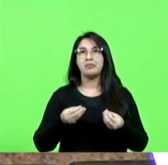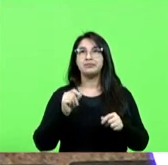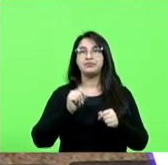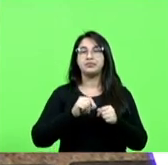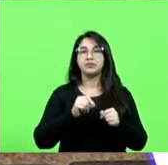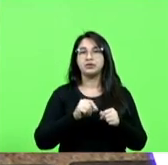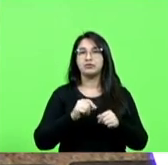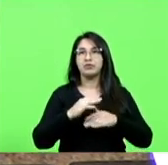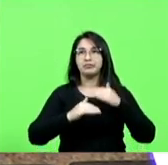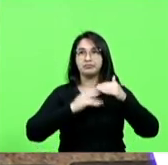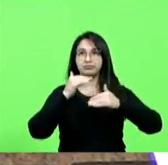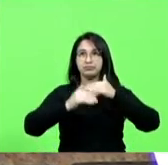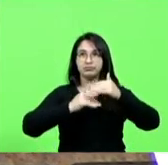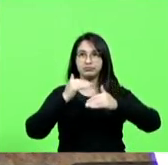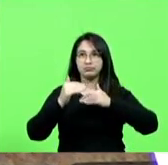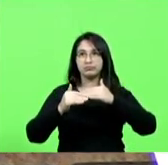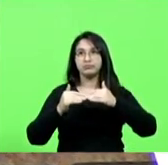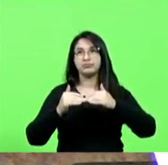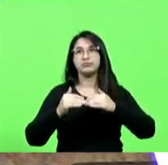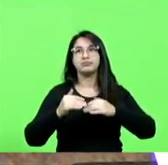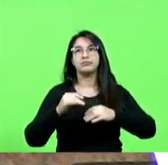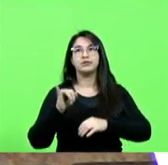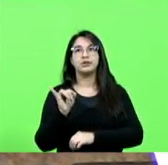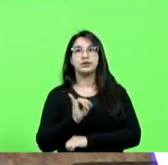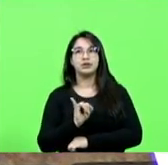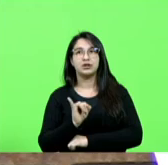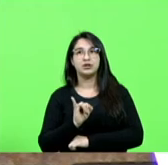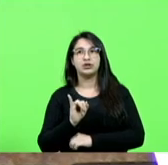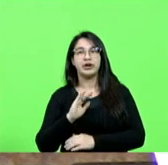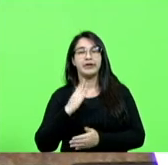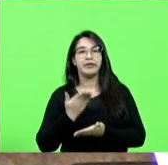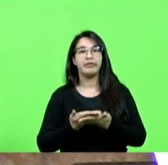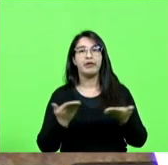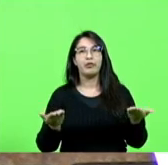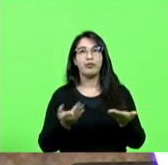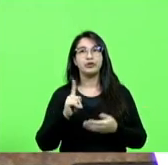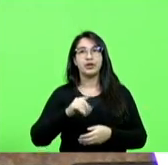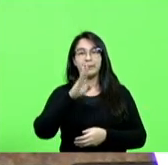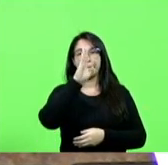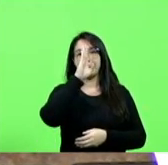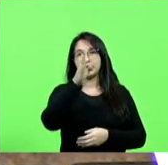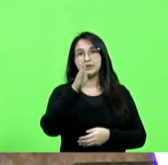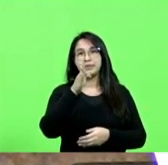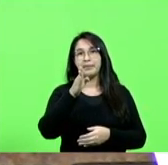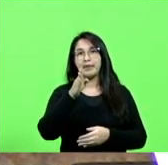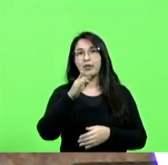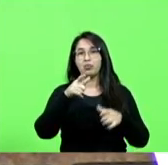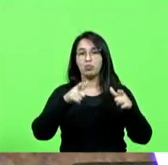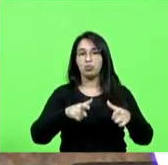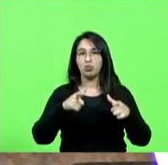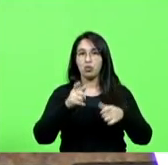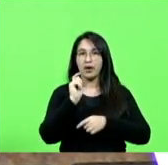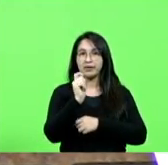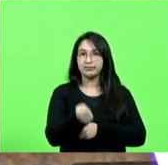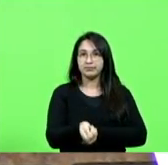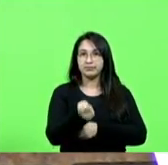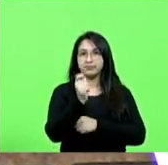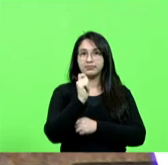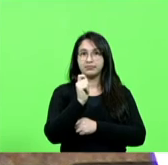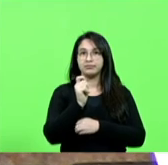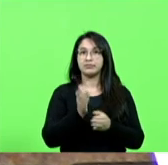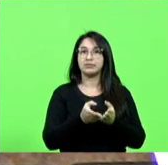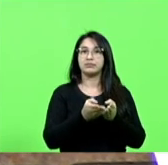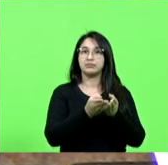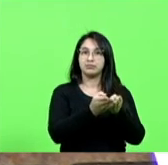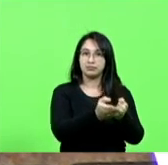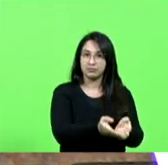desenvolvimento da cidade de Itajaí. Se tornar hoje o principal polo pesqueiro do Brasil. O maior setor náutico do